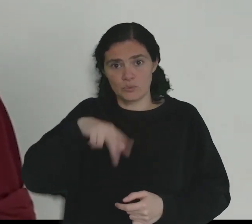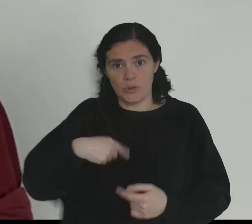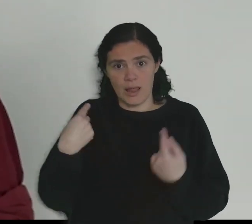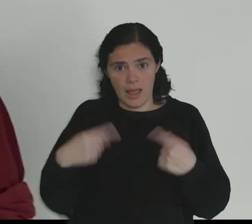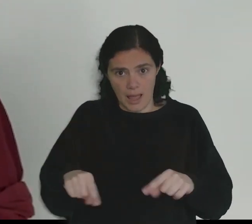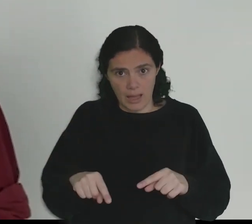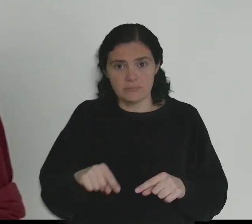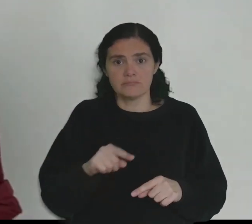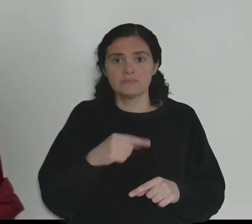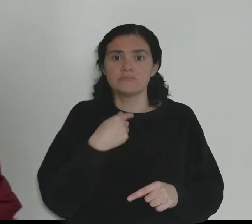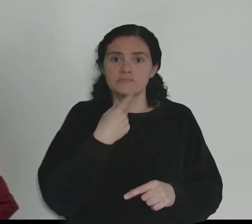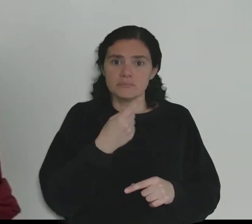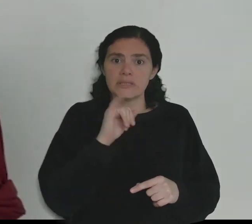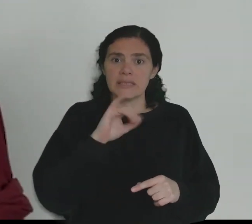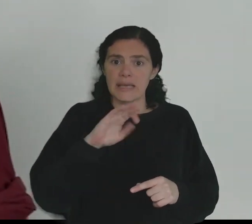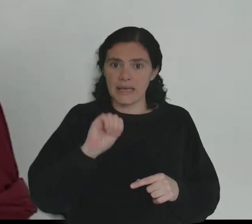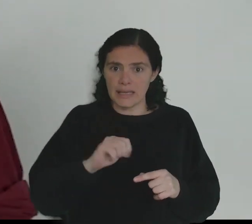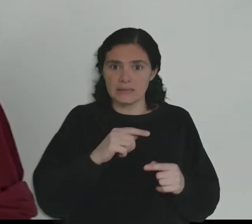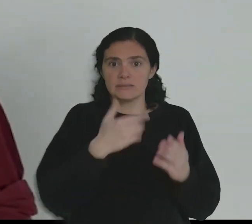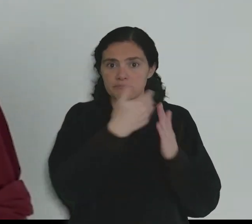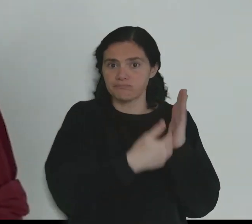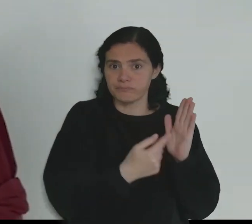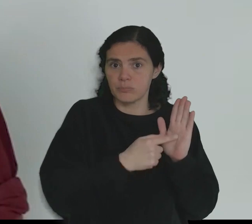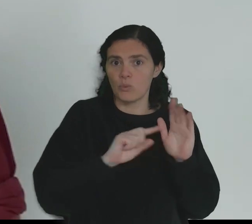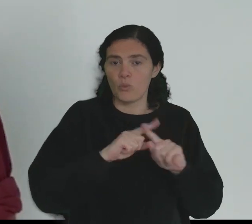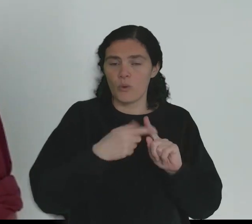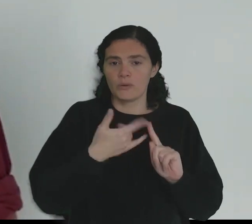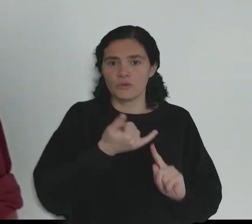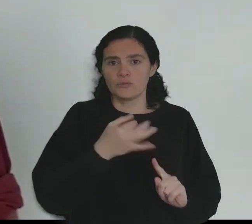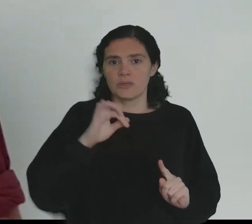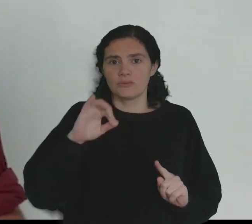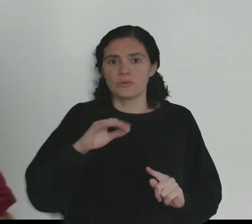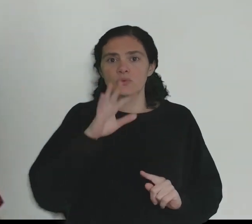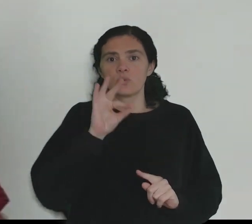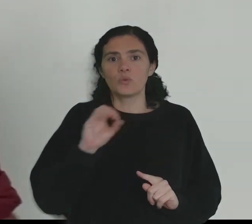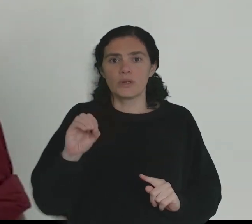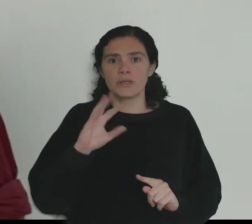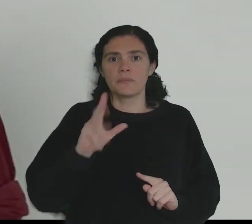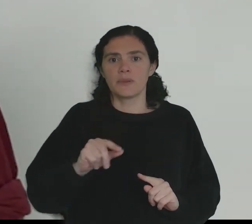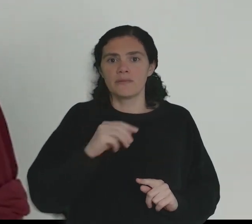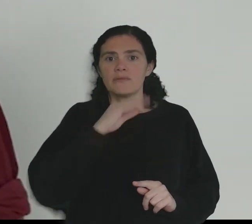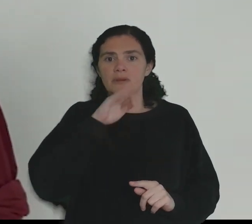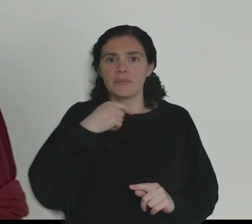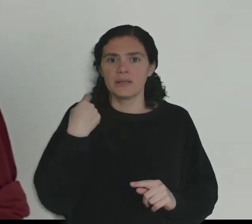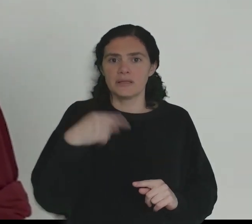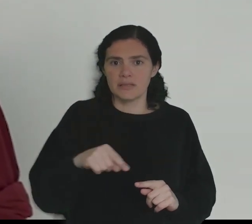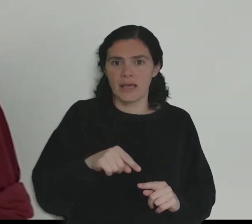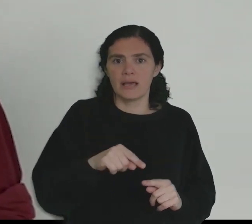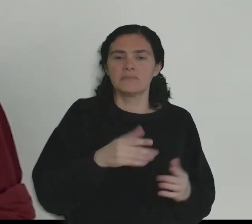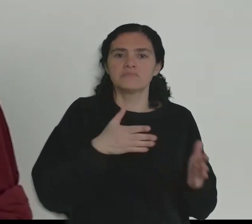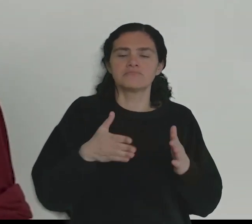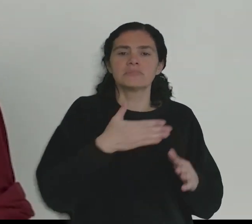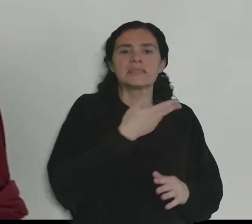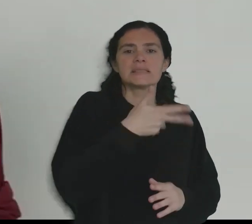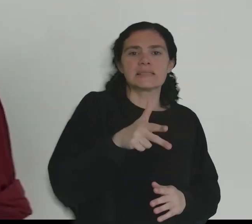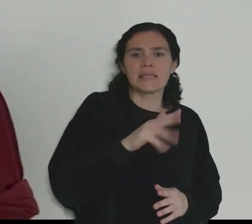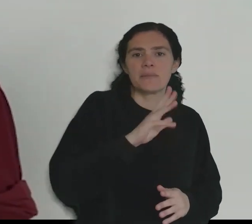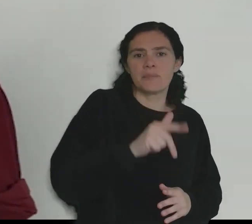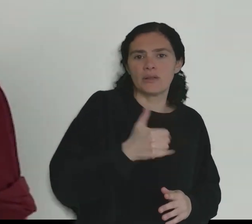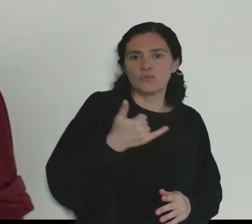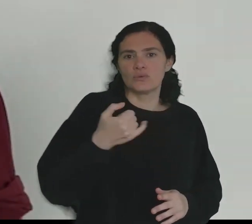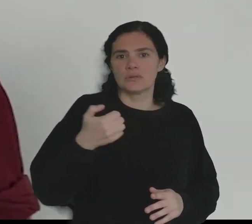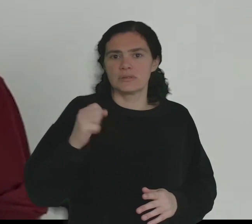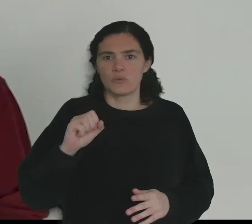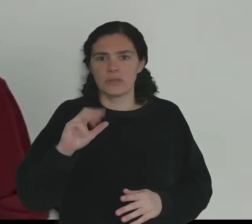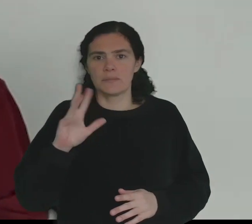rendimentos em Portugal. Segundo as declarações do IRS de 2018, há 40 mil famílias com rendimentos entre os 100 mil